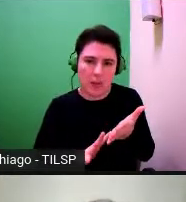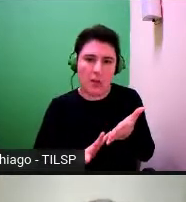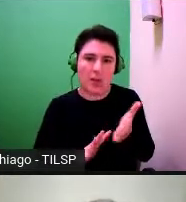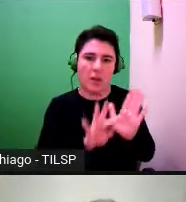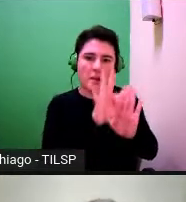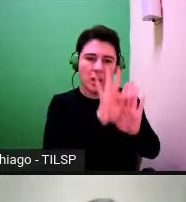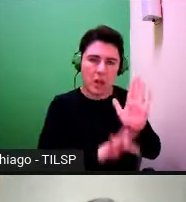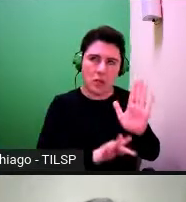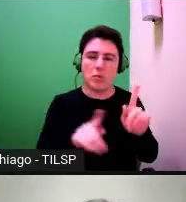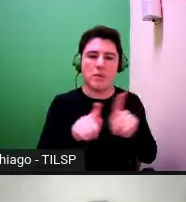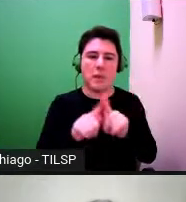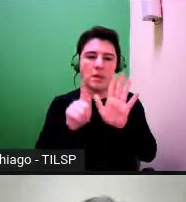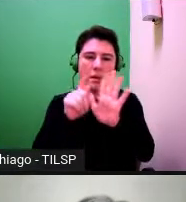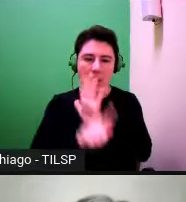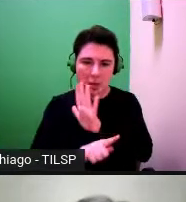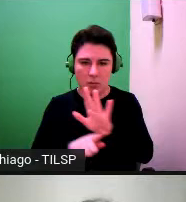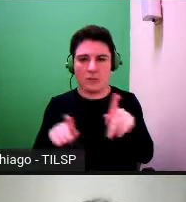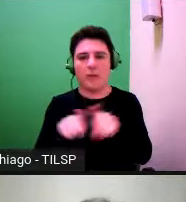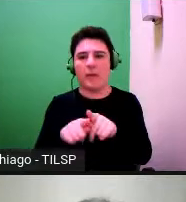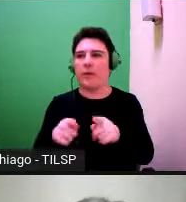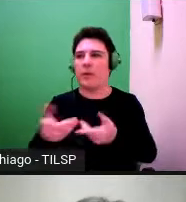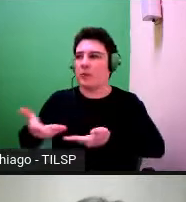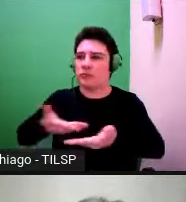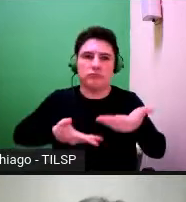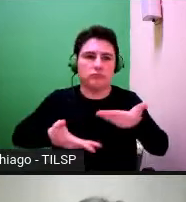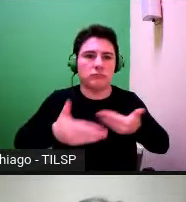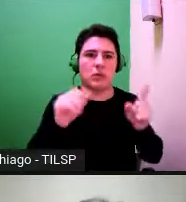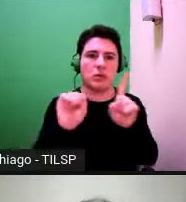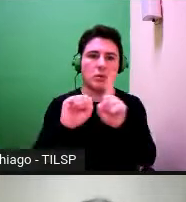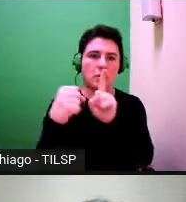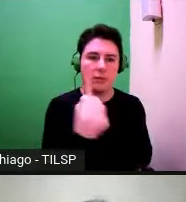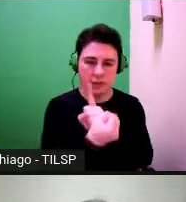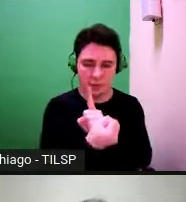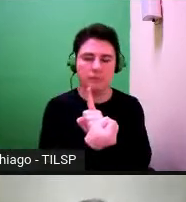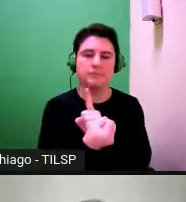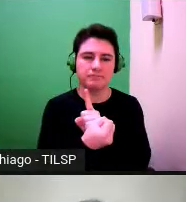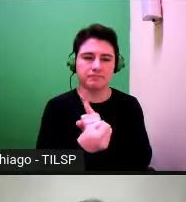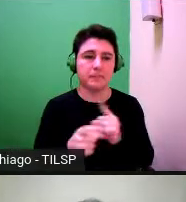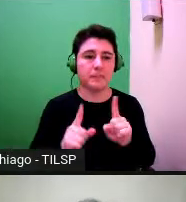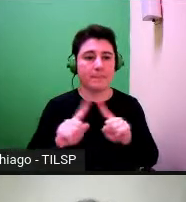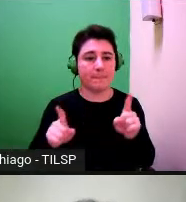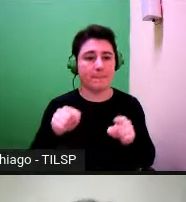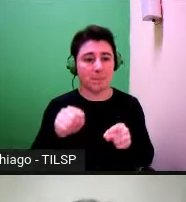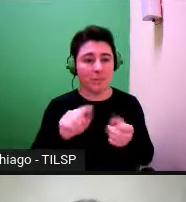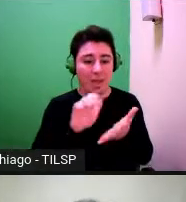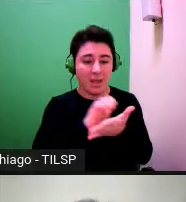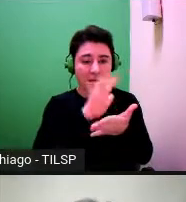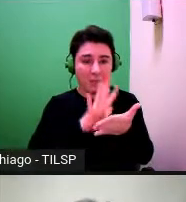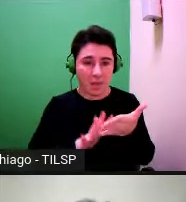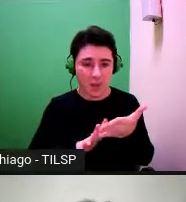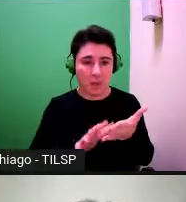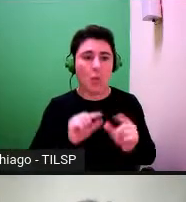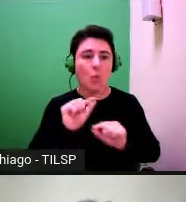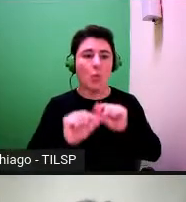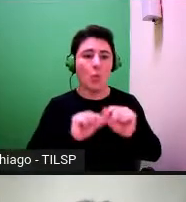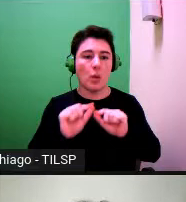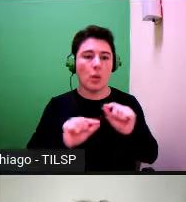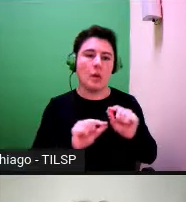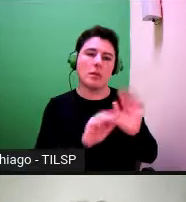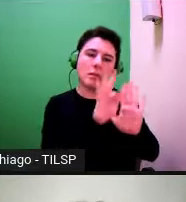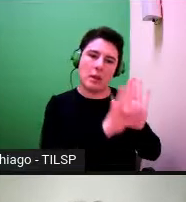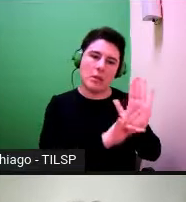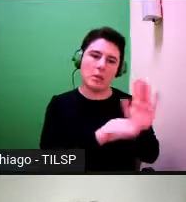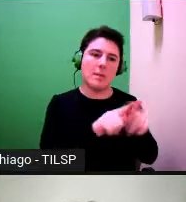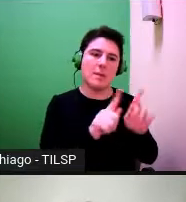sociais e atividade de linguagem que comenta as atividades sociais, portanto, as atividades aos textos e géneros de texto, dos